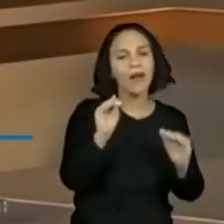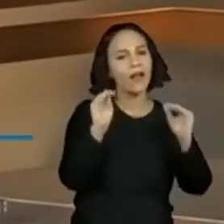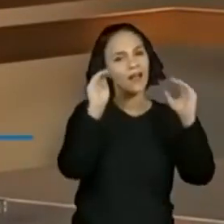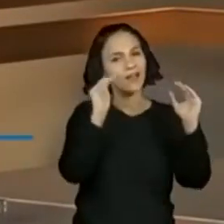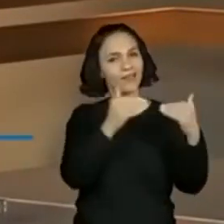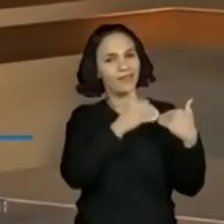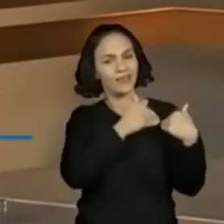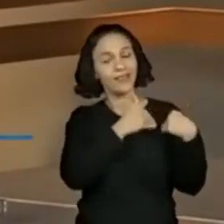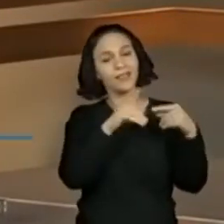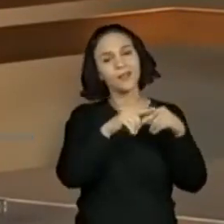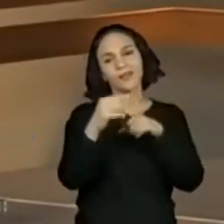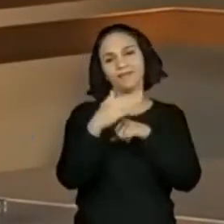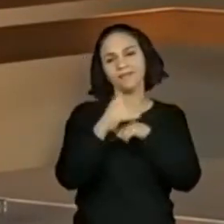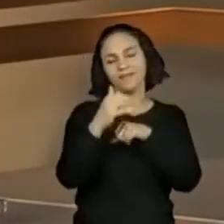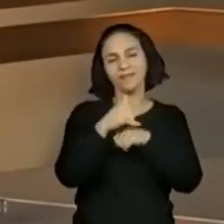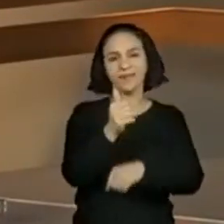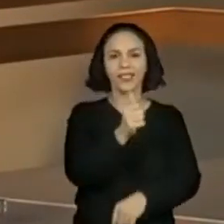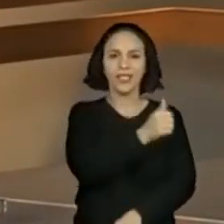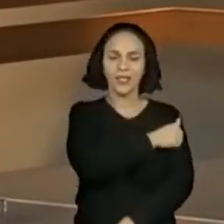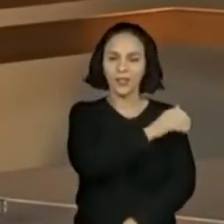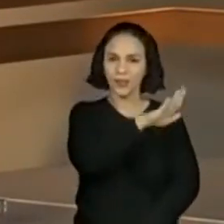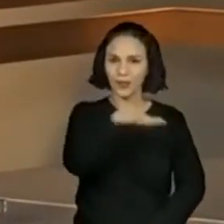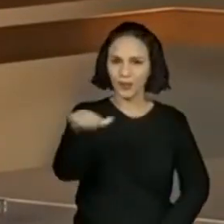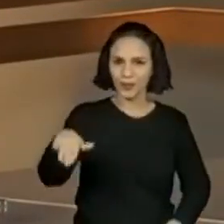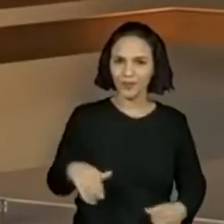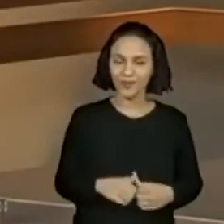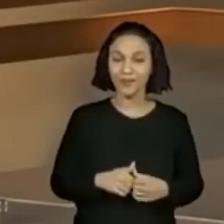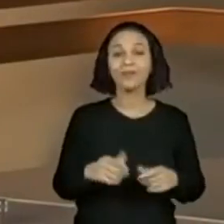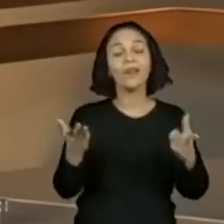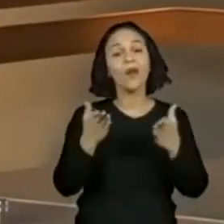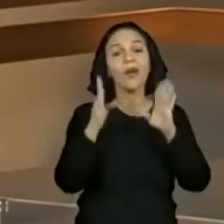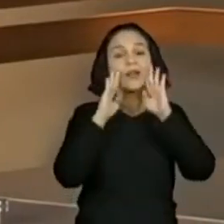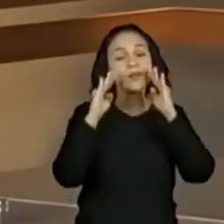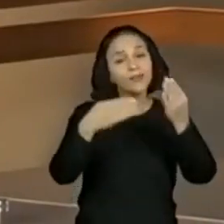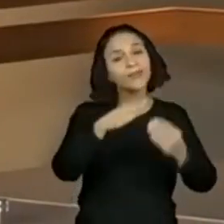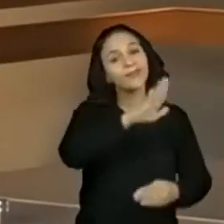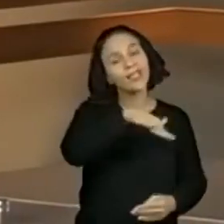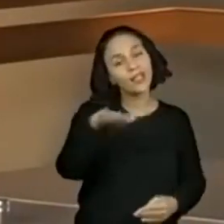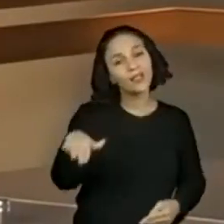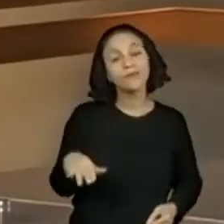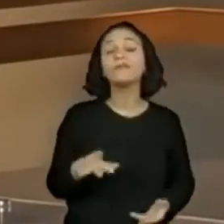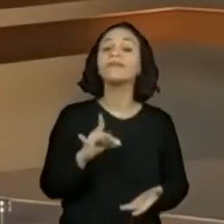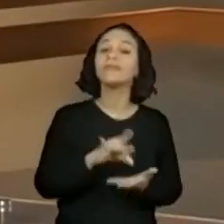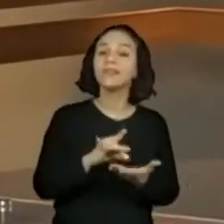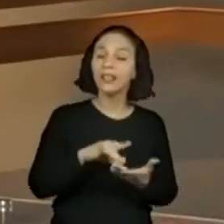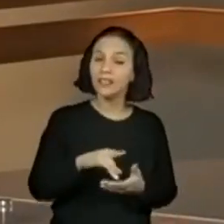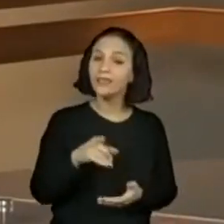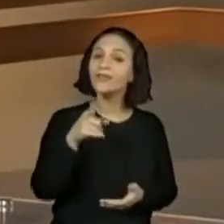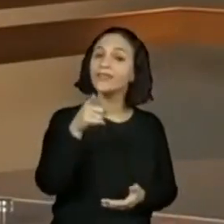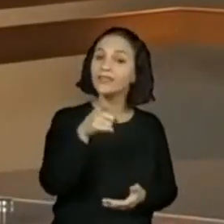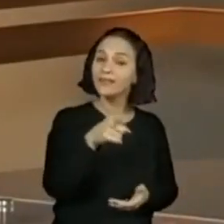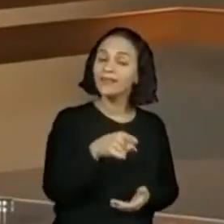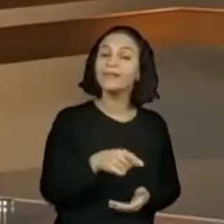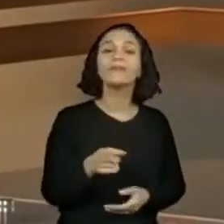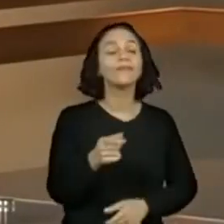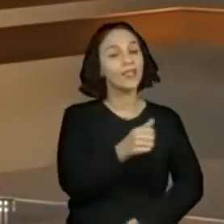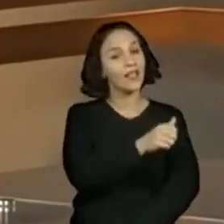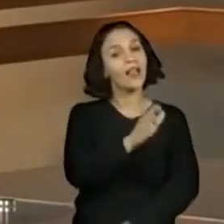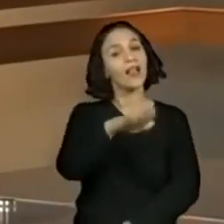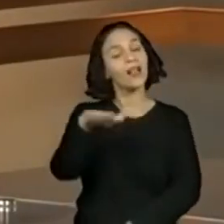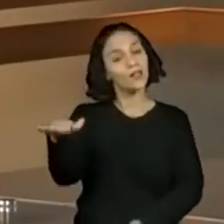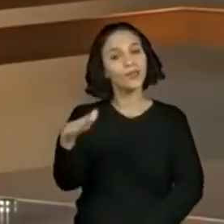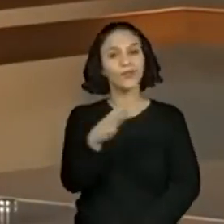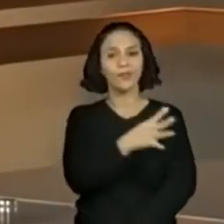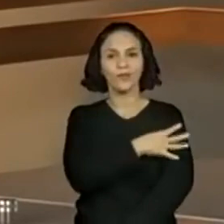aos nossos queridos alunos. E hoje eu tenho um recadinho especial aos alunos. É verdade, a você mesma aí do quarto ano.